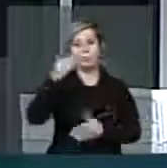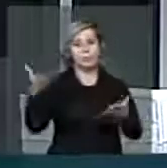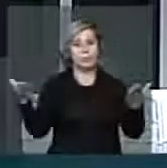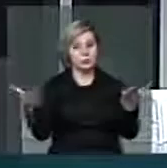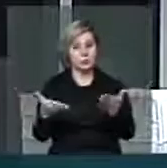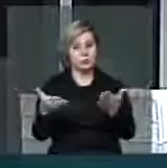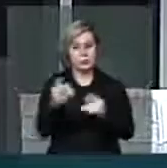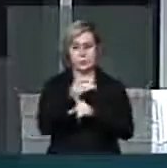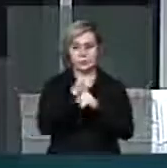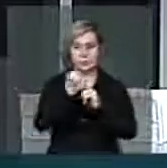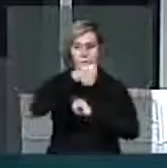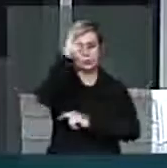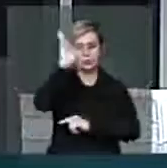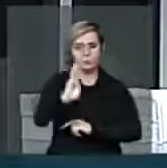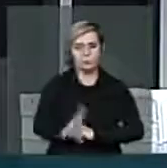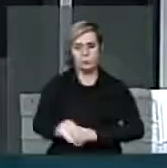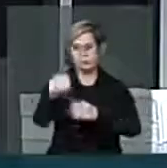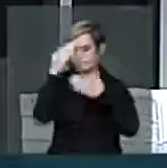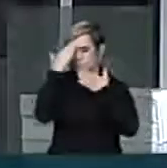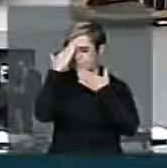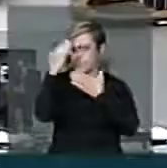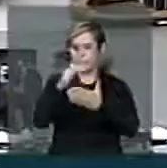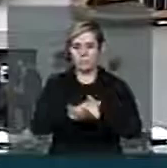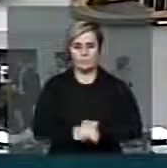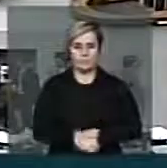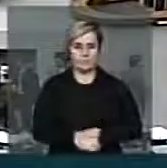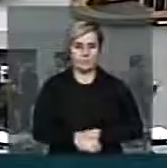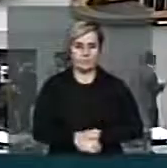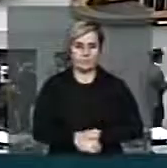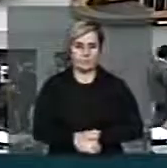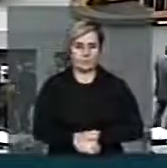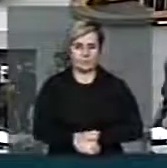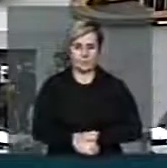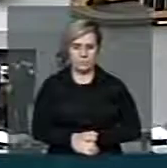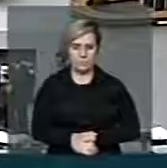na sociedade brasileira. Muito obrigado, senhor presidente, senhoras e senhores deputados. presidente, obrigado.